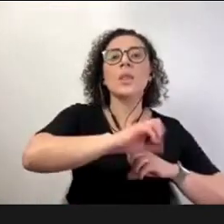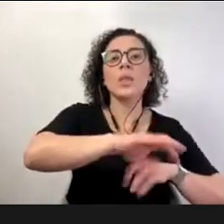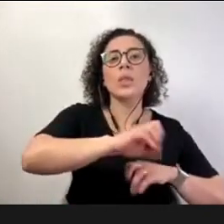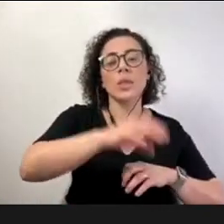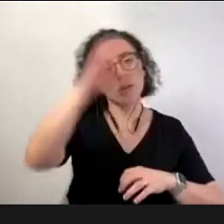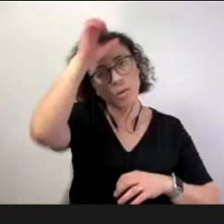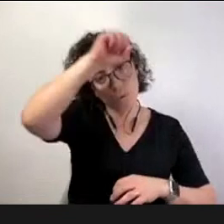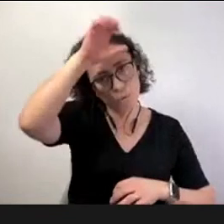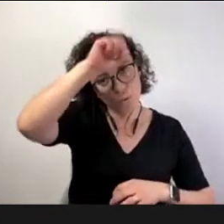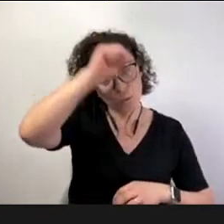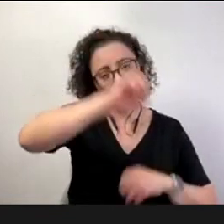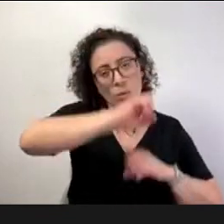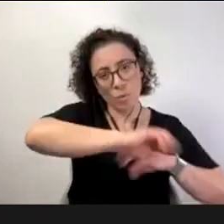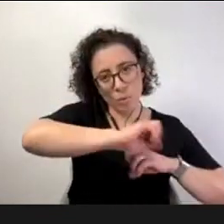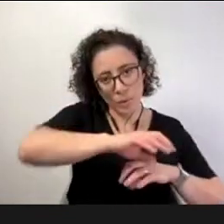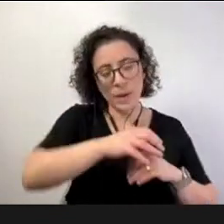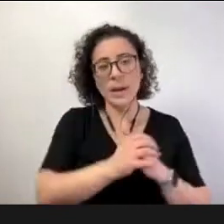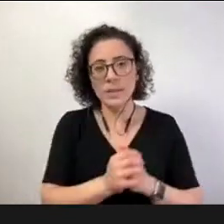uma configuração